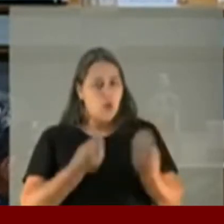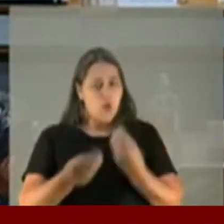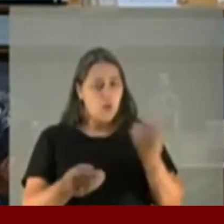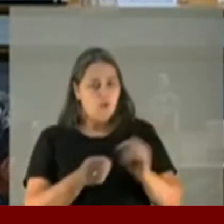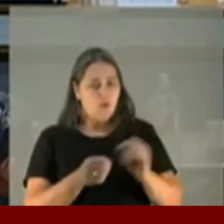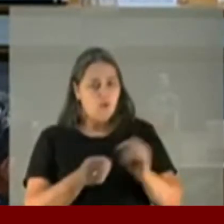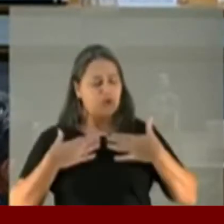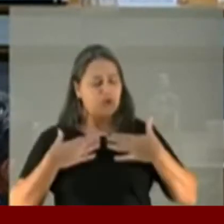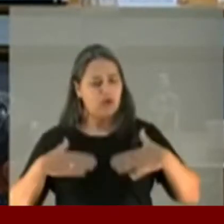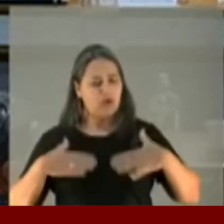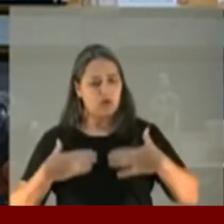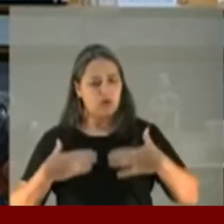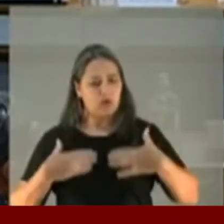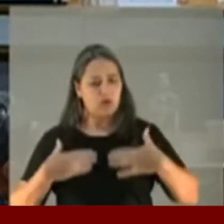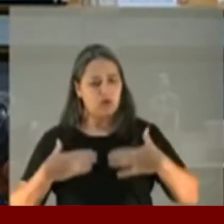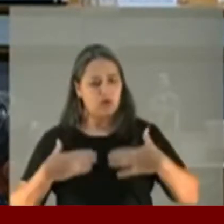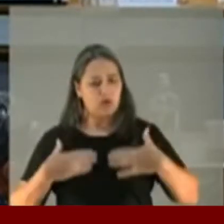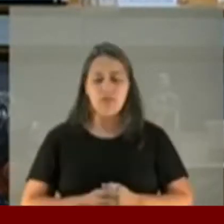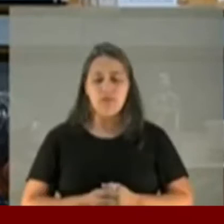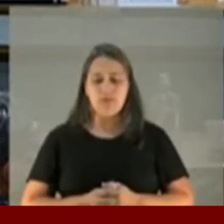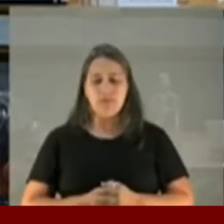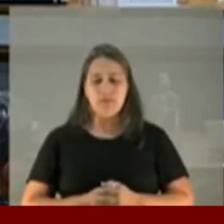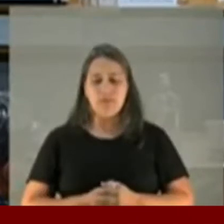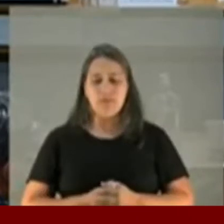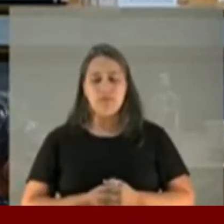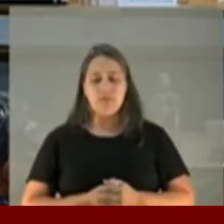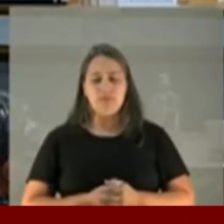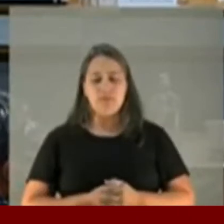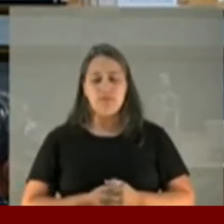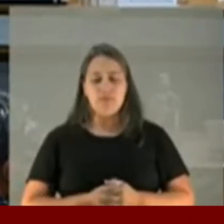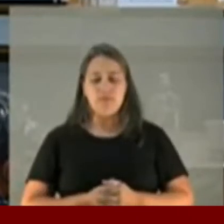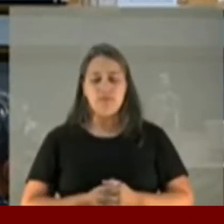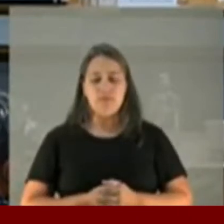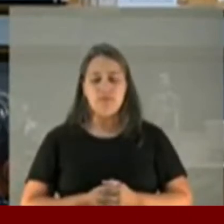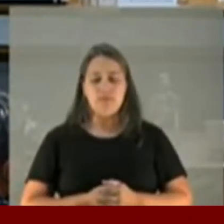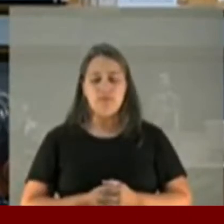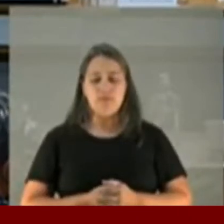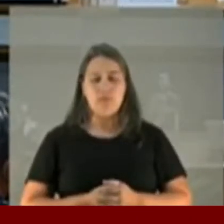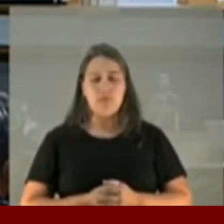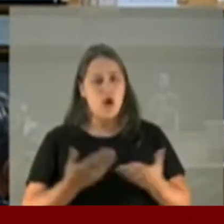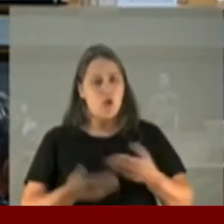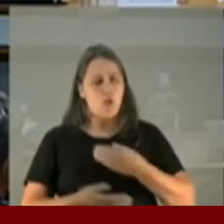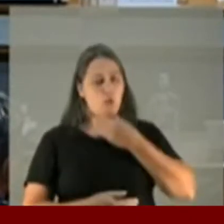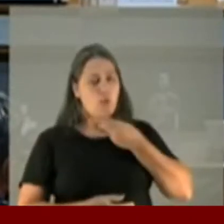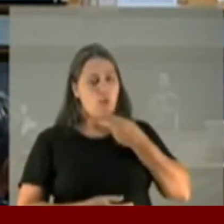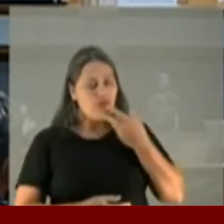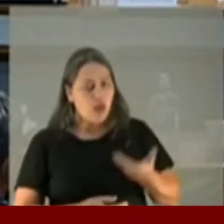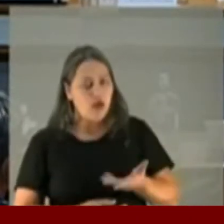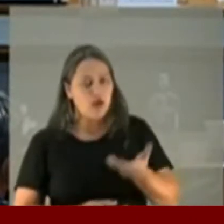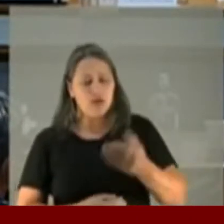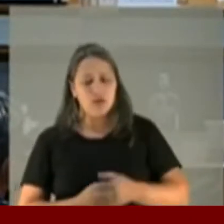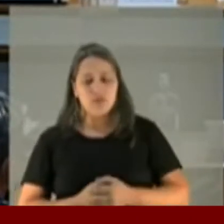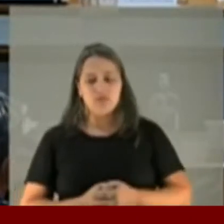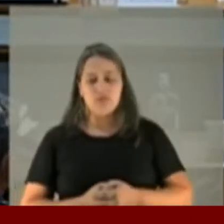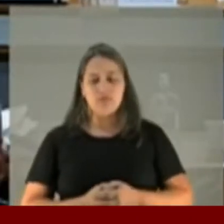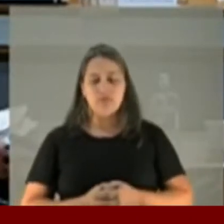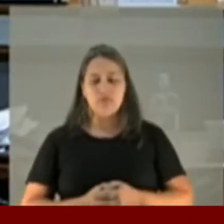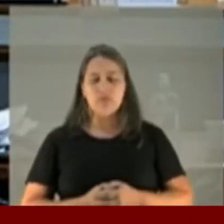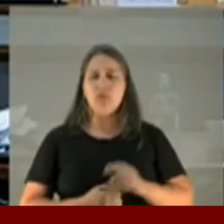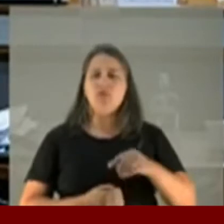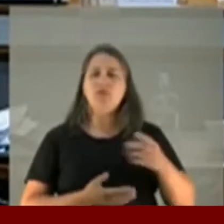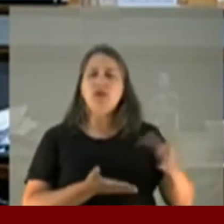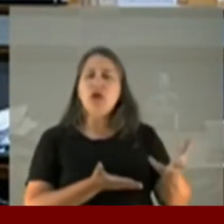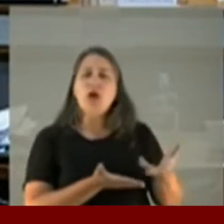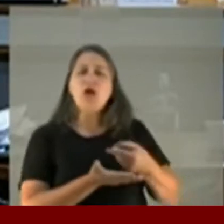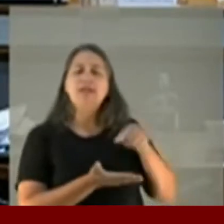tranquilo. mais sugestivos. É, pode ficar tranquilo. Deixa o homem contar a história dele. Vamos embora. Agora, só por gentileza, o senhor recebeu esse